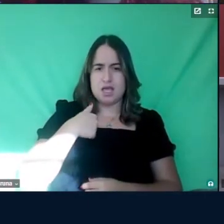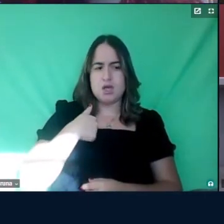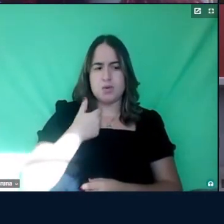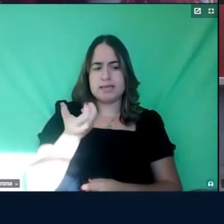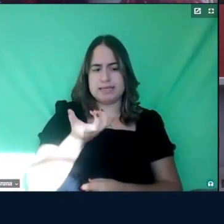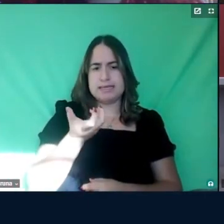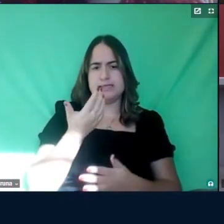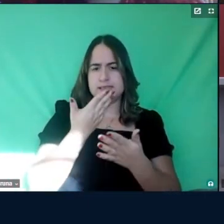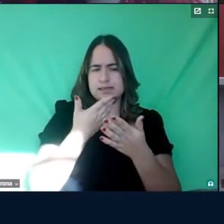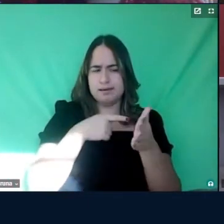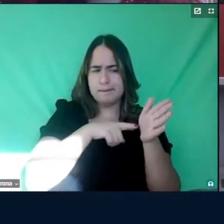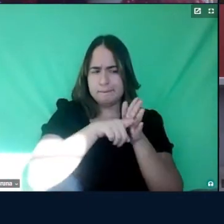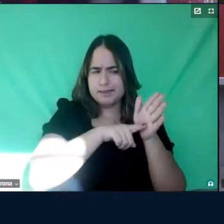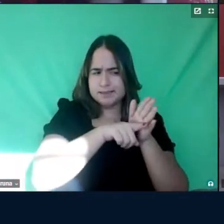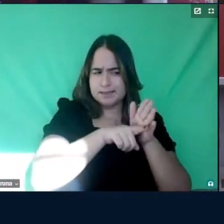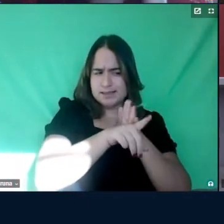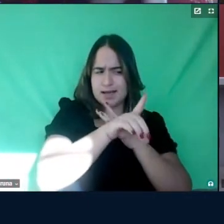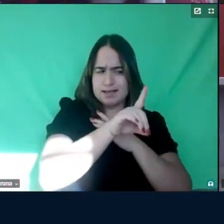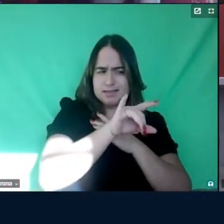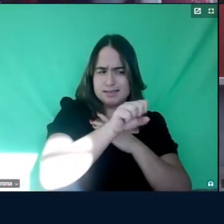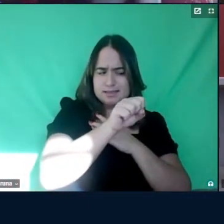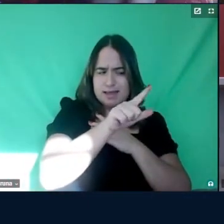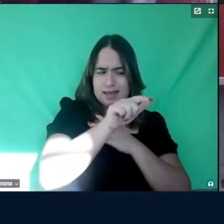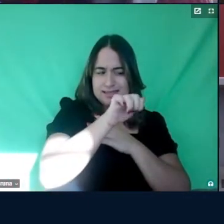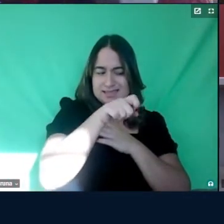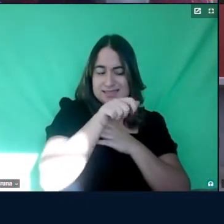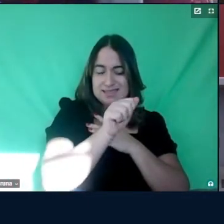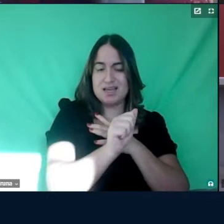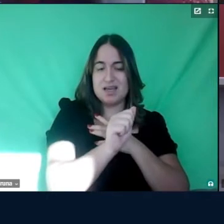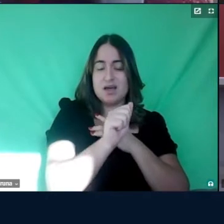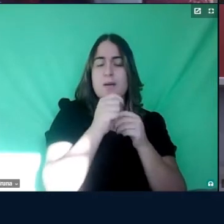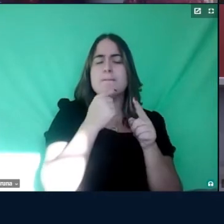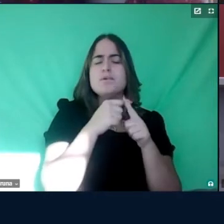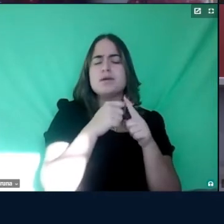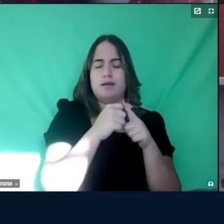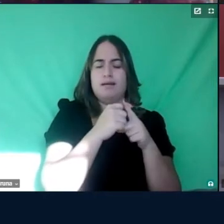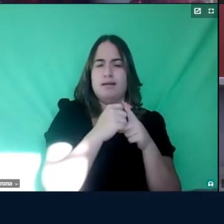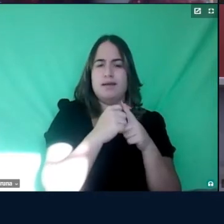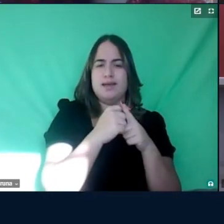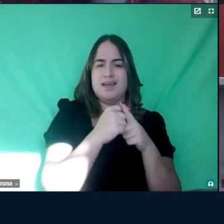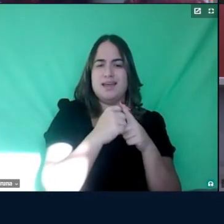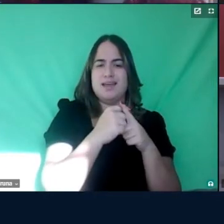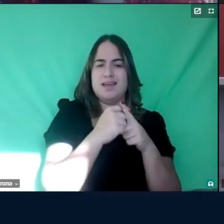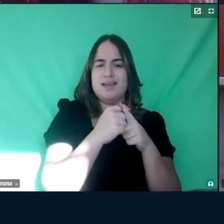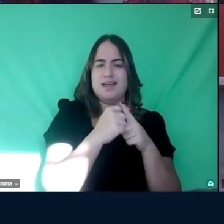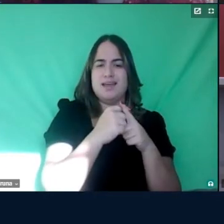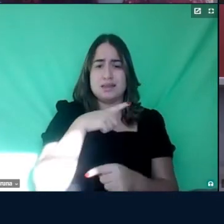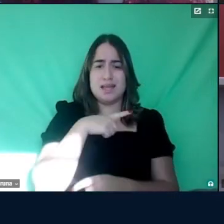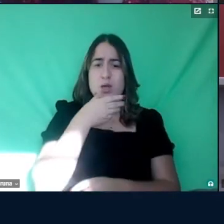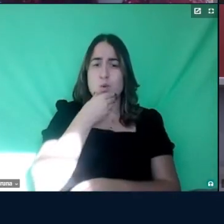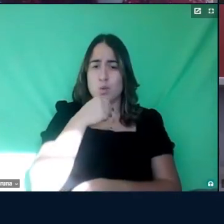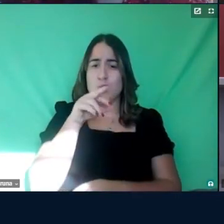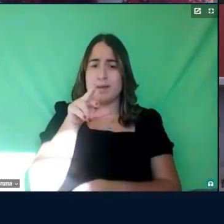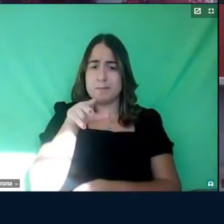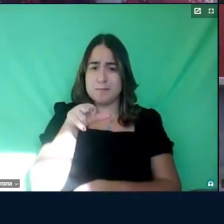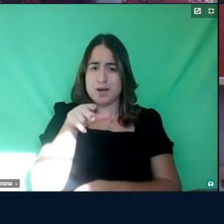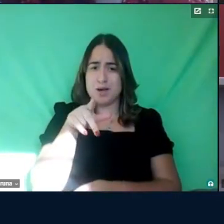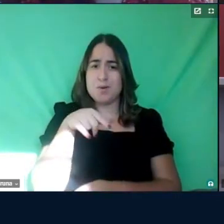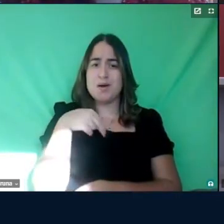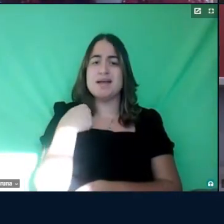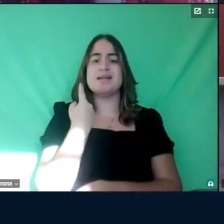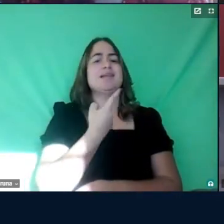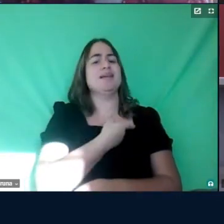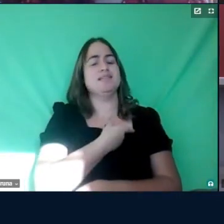pesquisar um pouco mais sobre dislexia, foi porque eu tenho um irmão que a gente